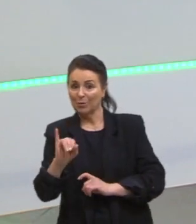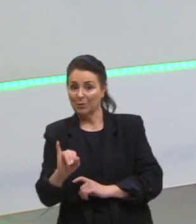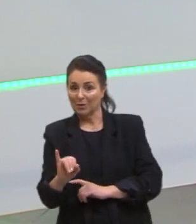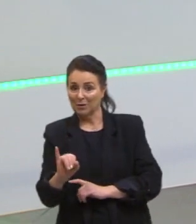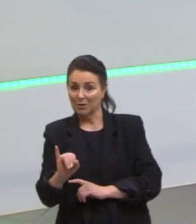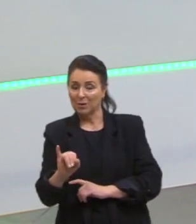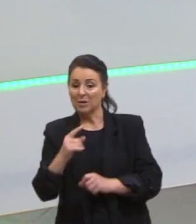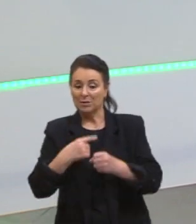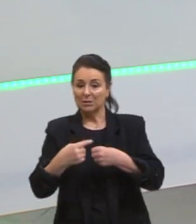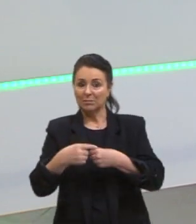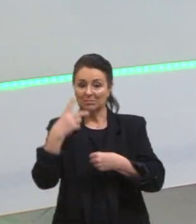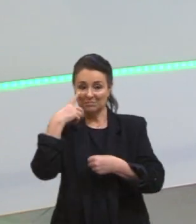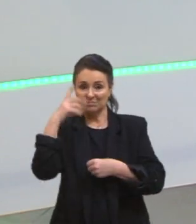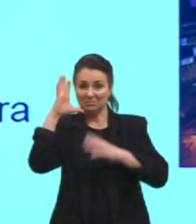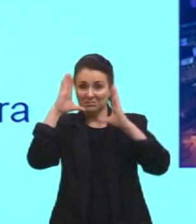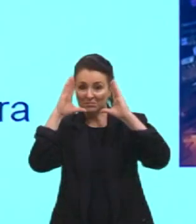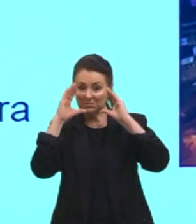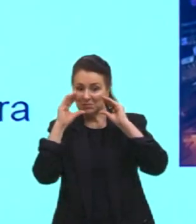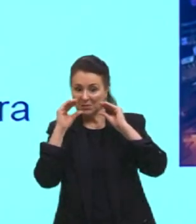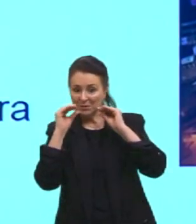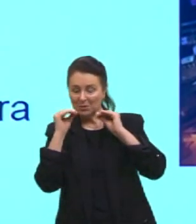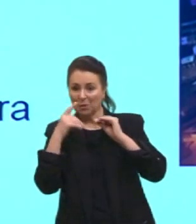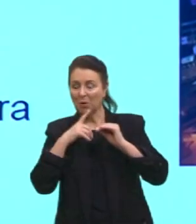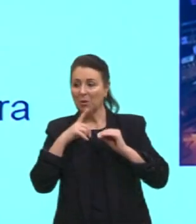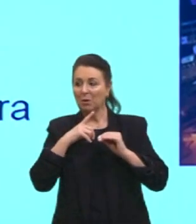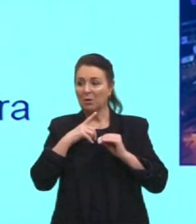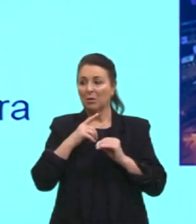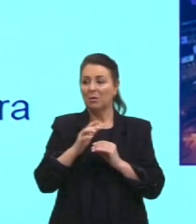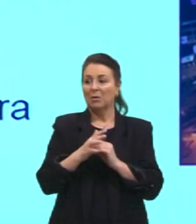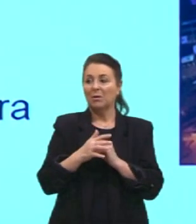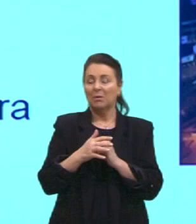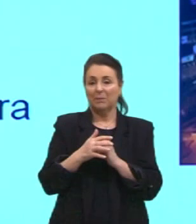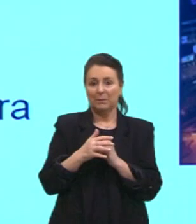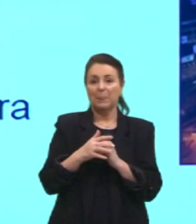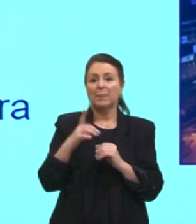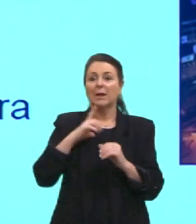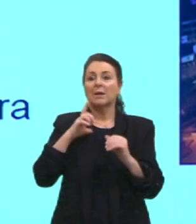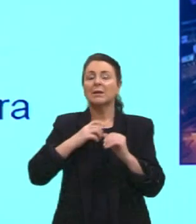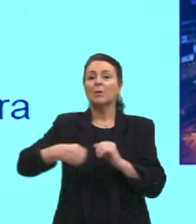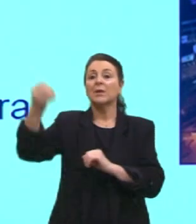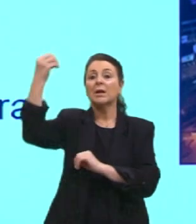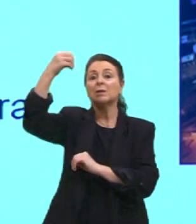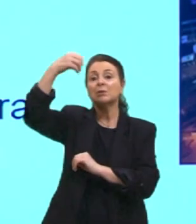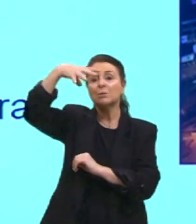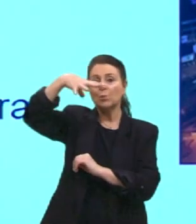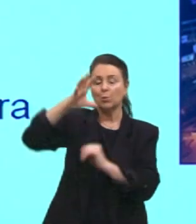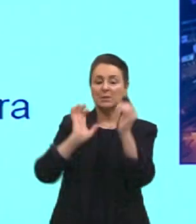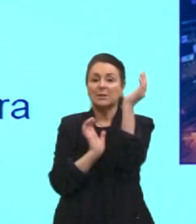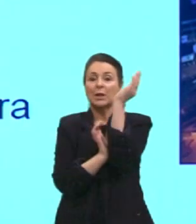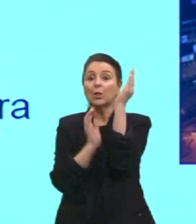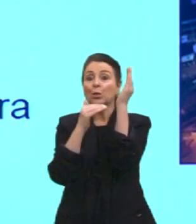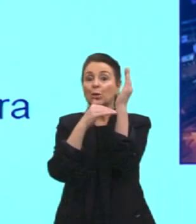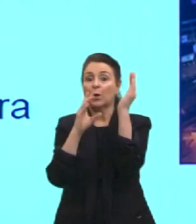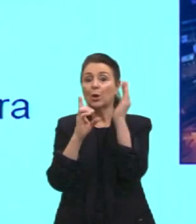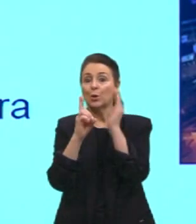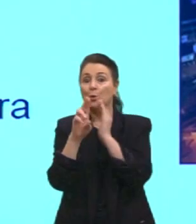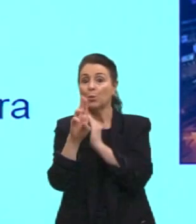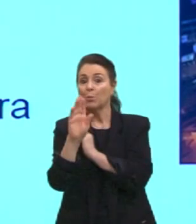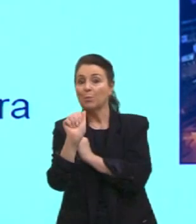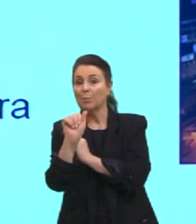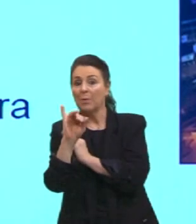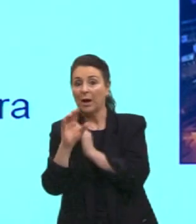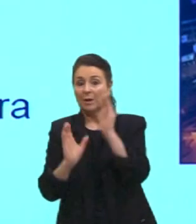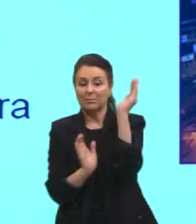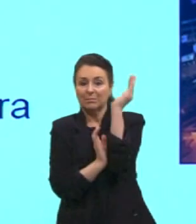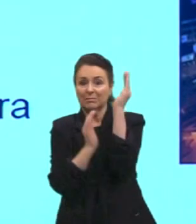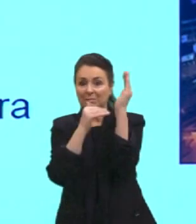olha que riqueza, que pompa que tem ali, né, as luzes, né, barcos, iates. Esses